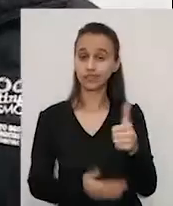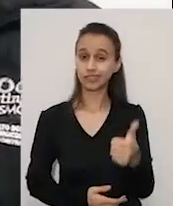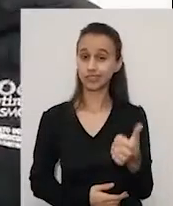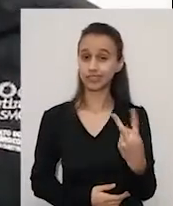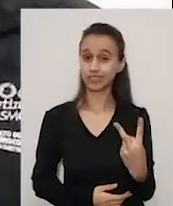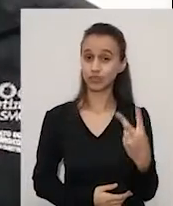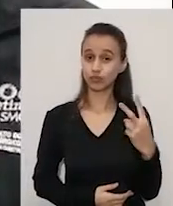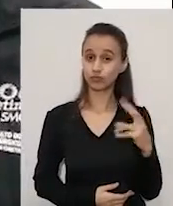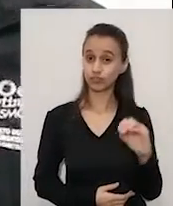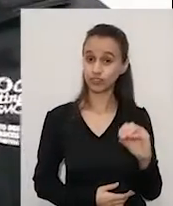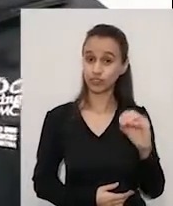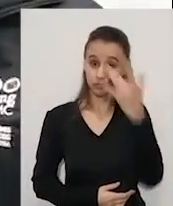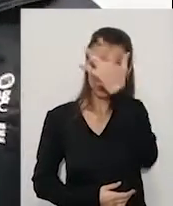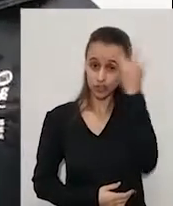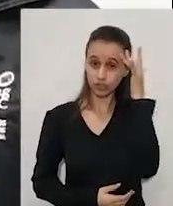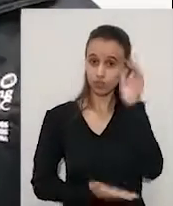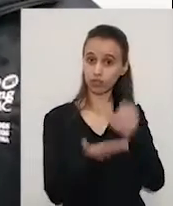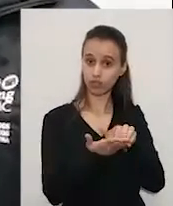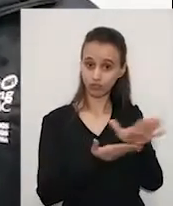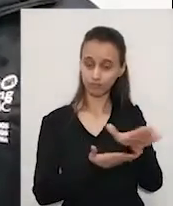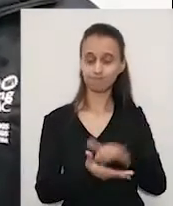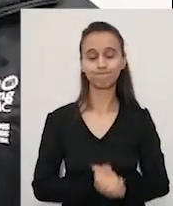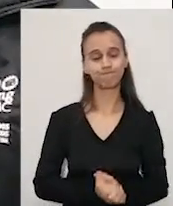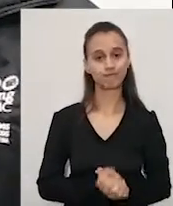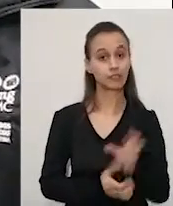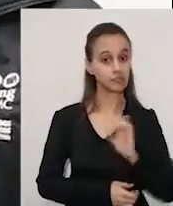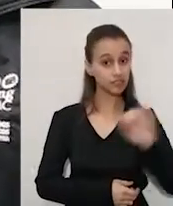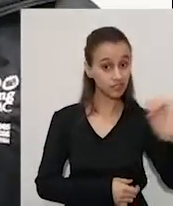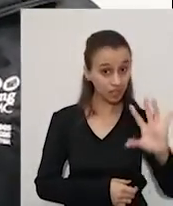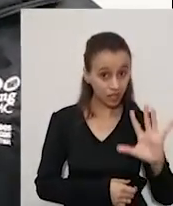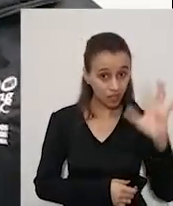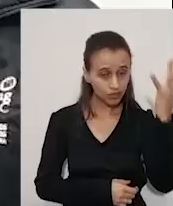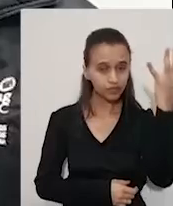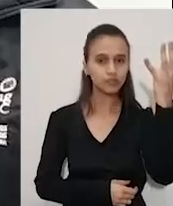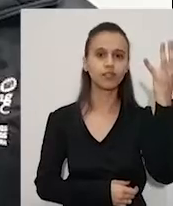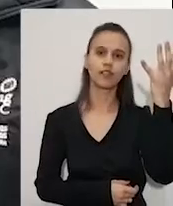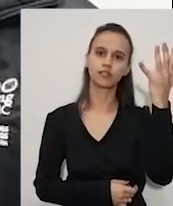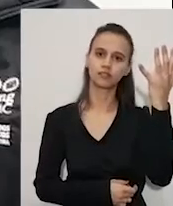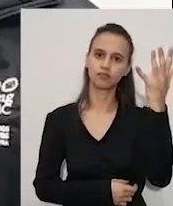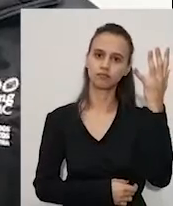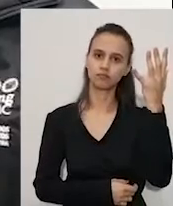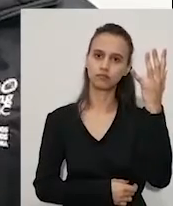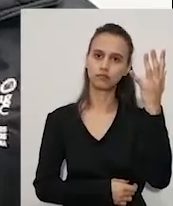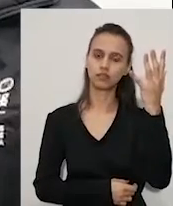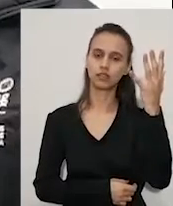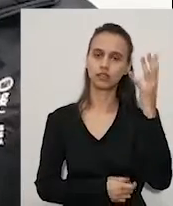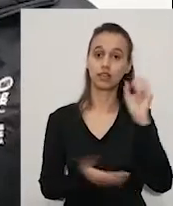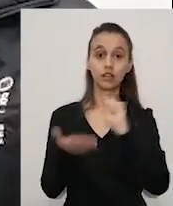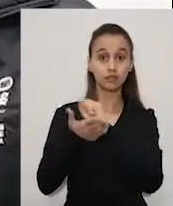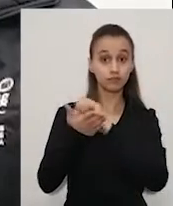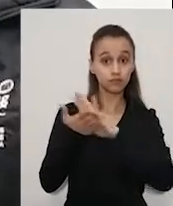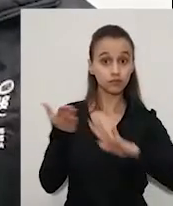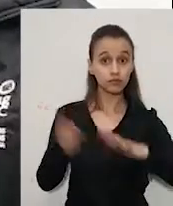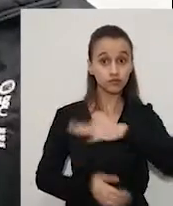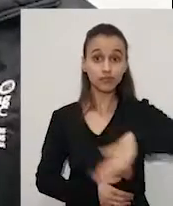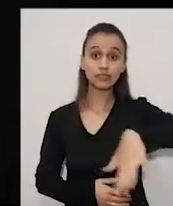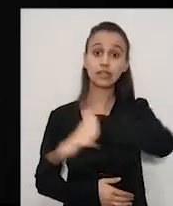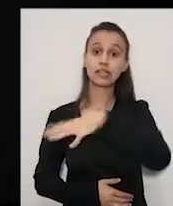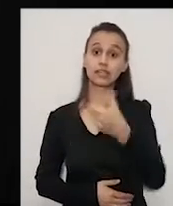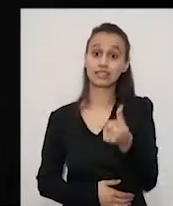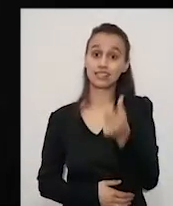Caso isso ocorra, a empresa precisa encerrar as atividades com a Volks em seis meses.